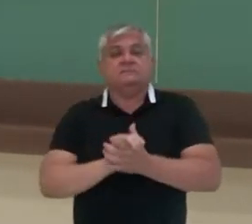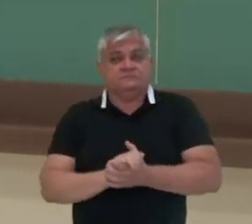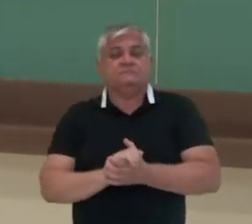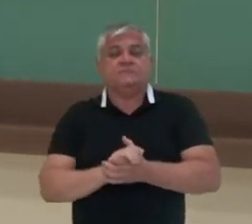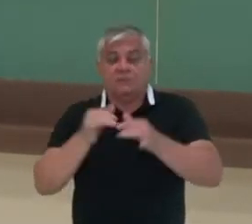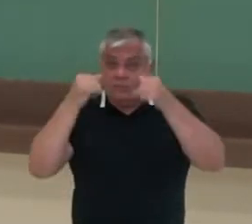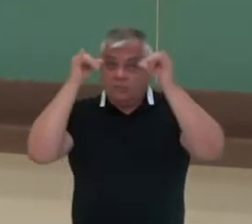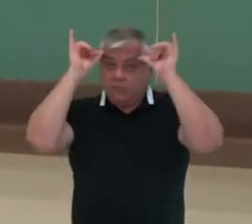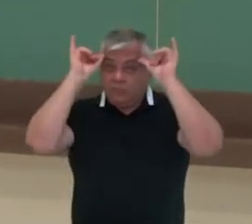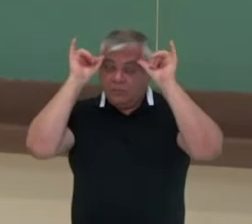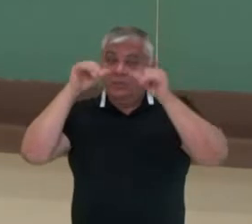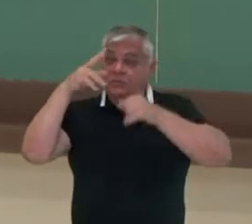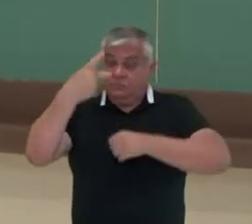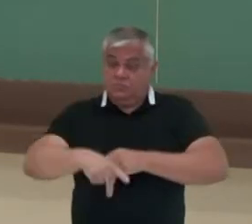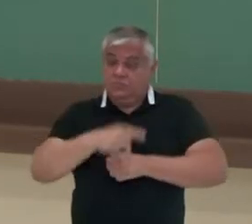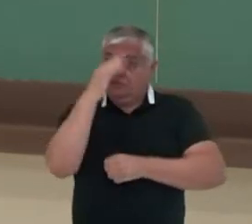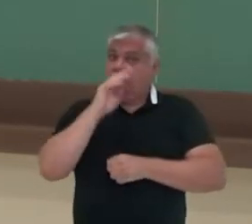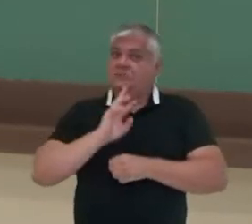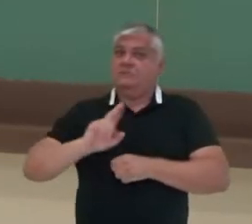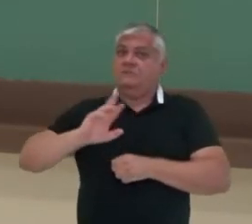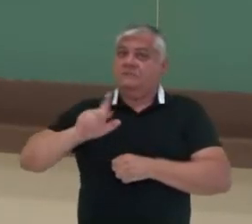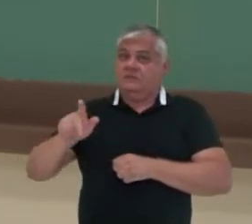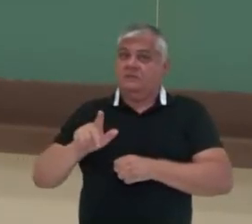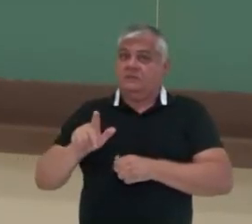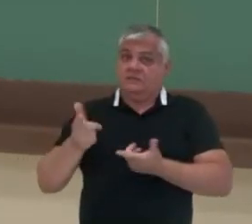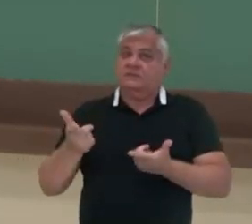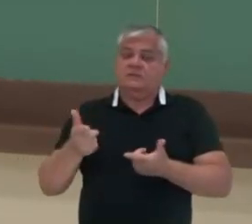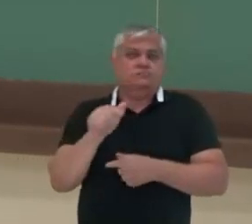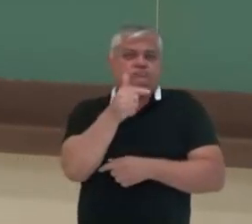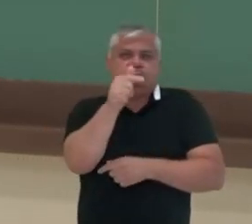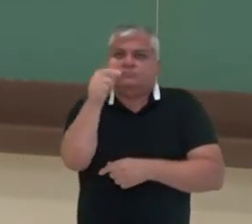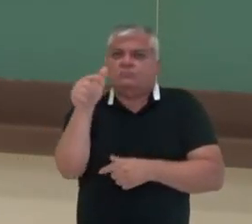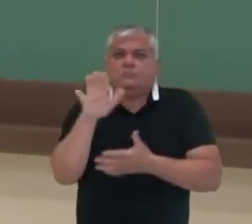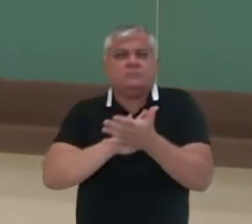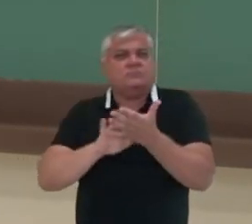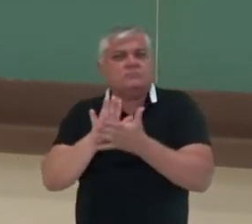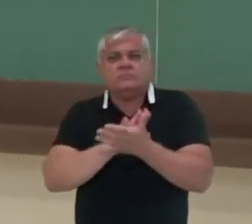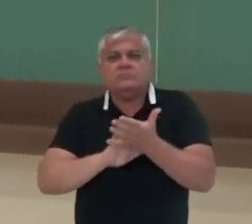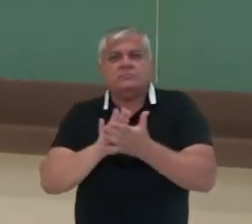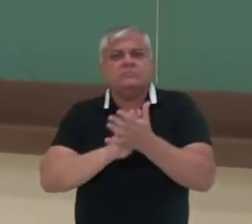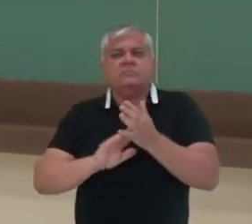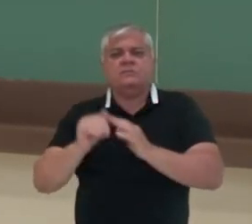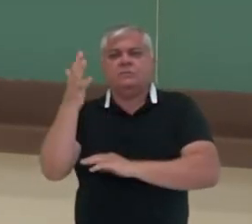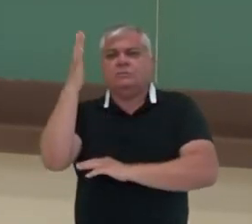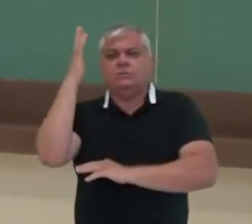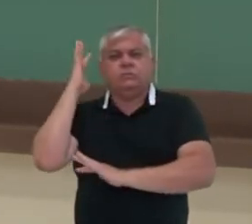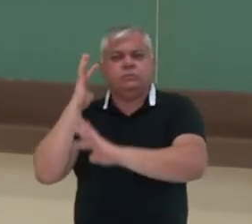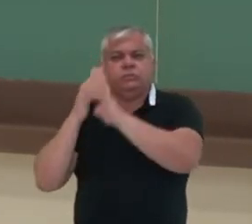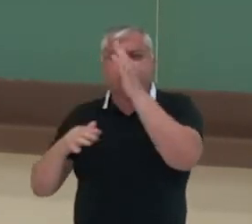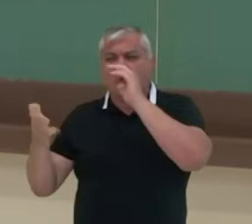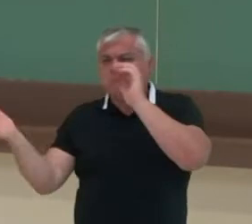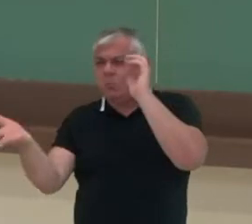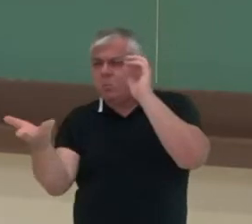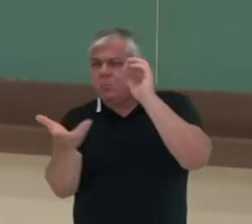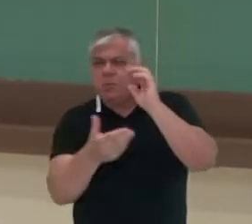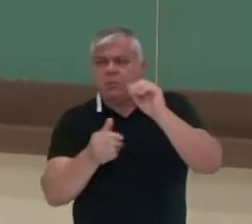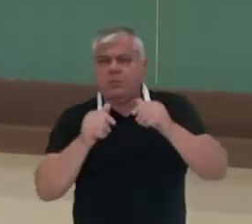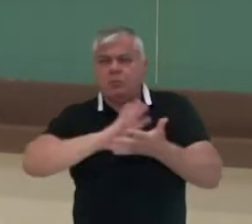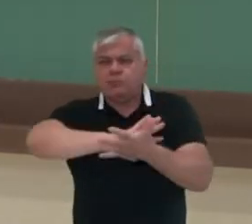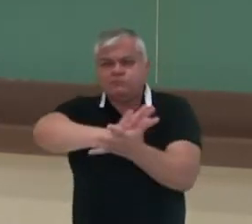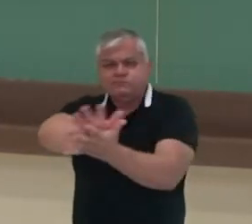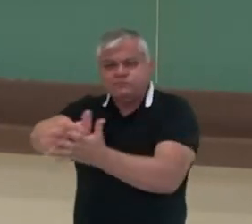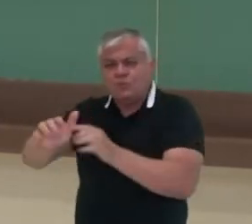O boi não tinha, pelo menos, no Brasil. Não havia preocupação de desmatar para botar a pecuária. A pecuária, sim, utiliza